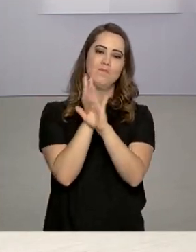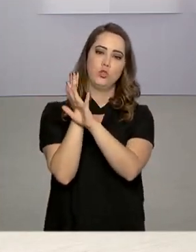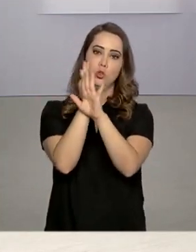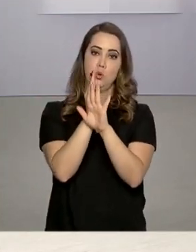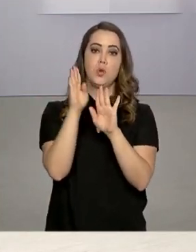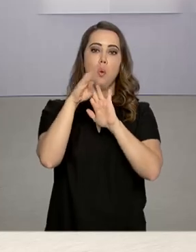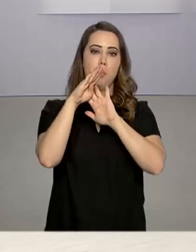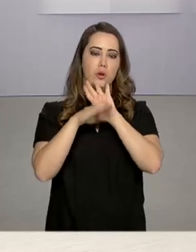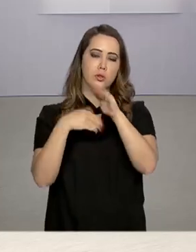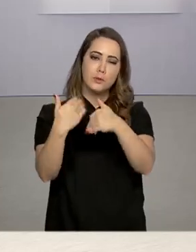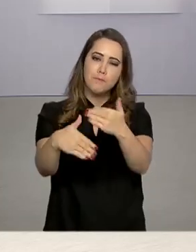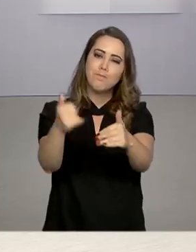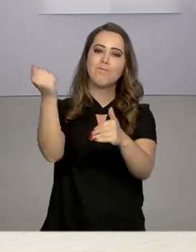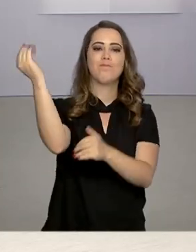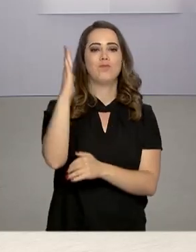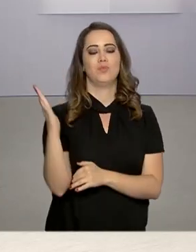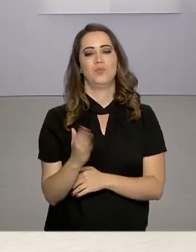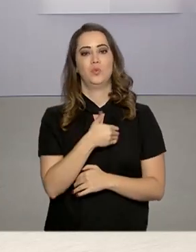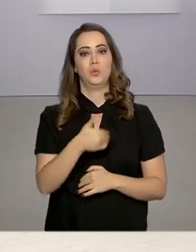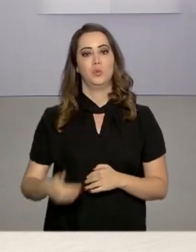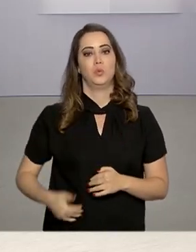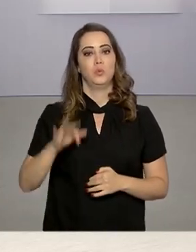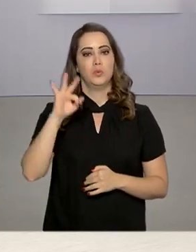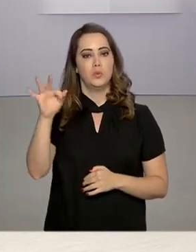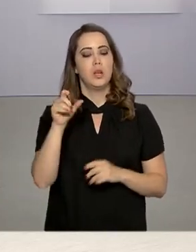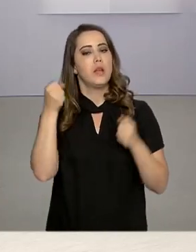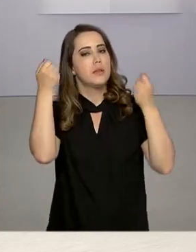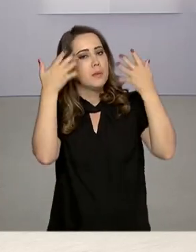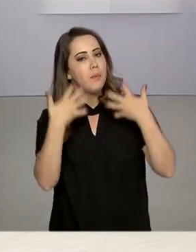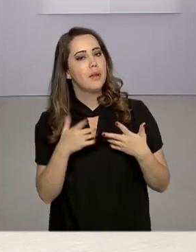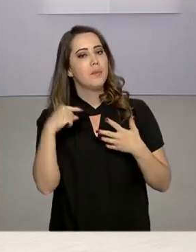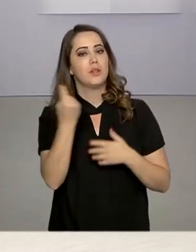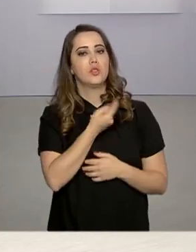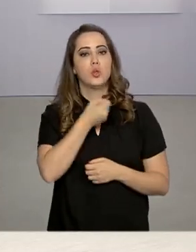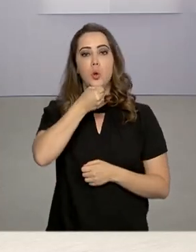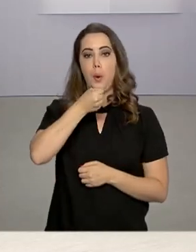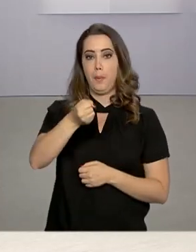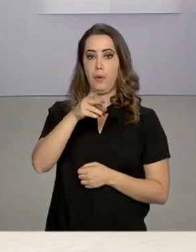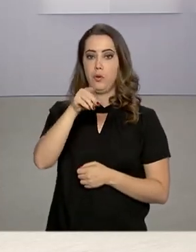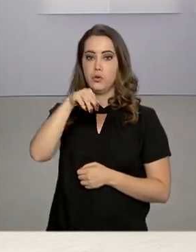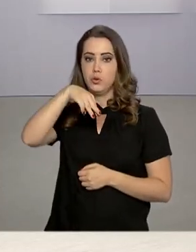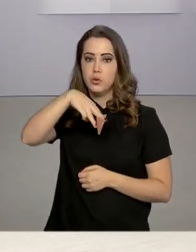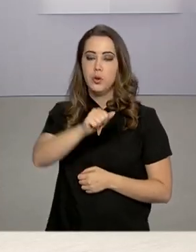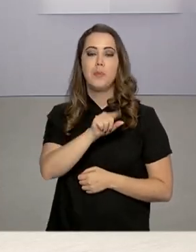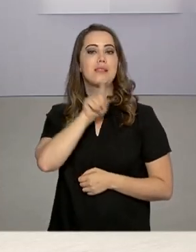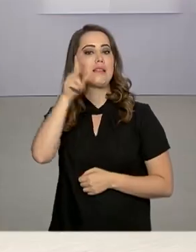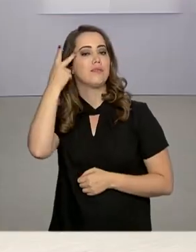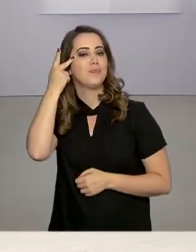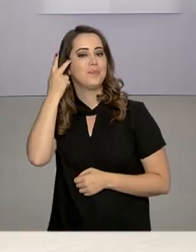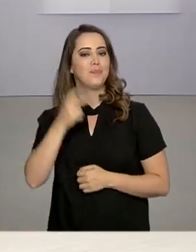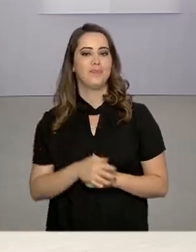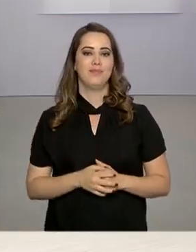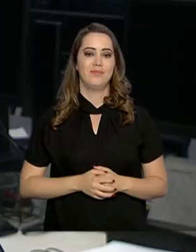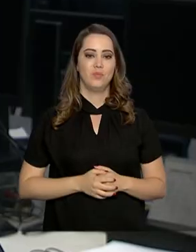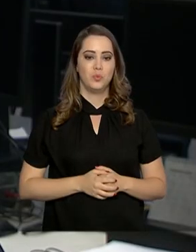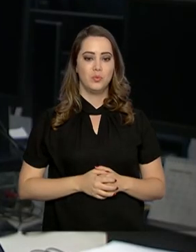projeto Em Frente Brasil do governo federal. Quem explica para a gente é o repórter Dima Sol de Direto de São Paulo.